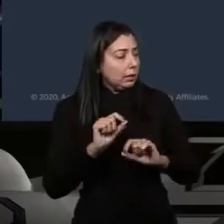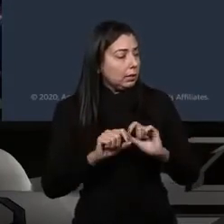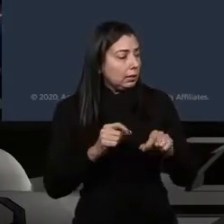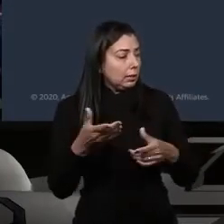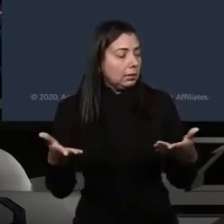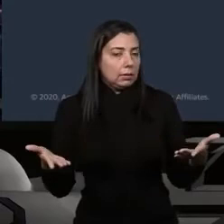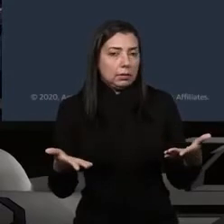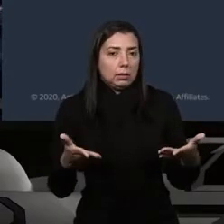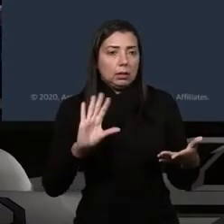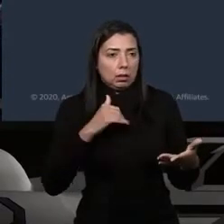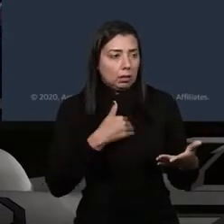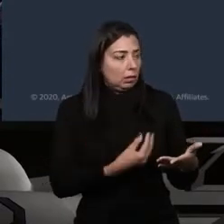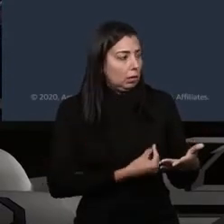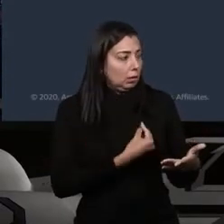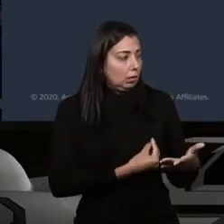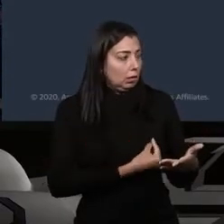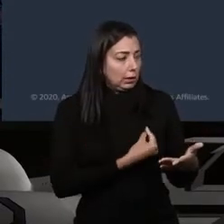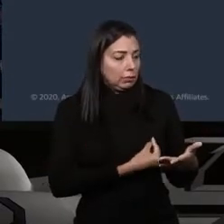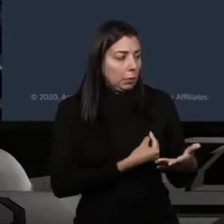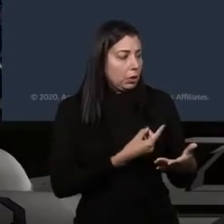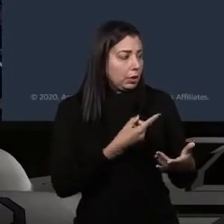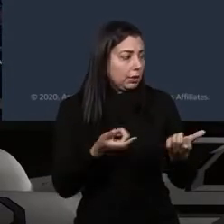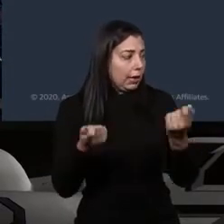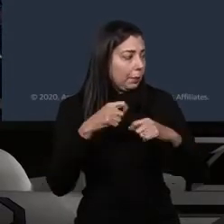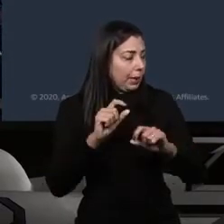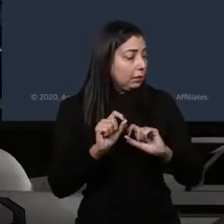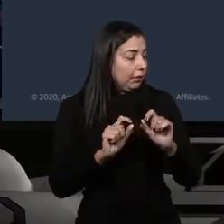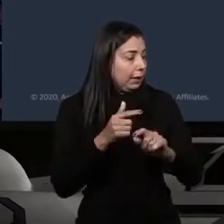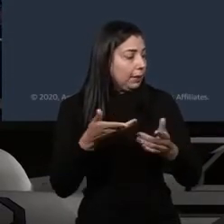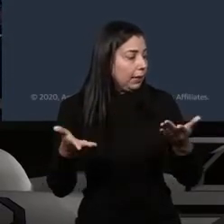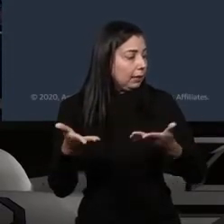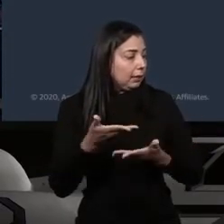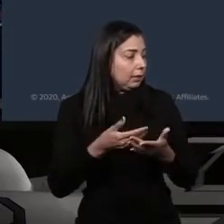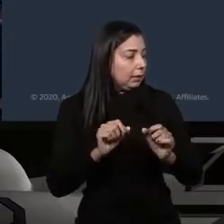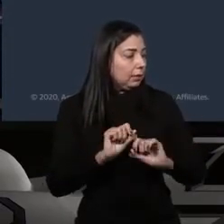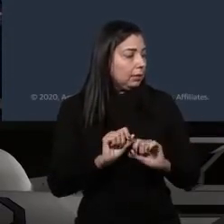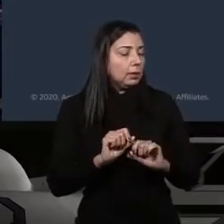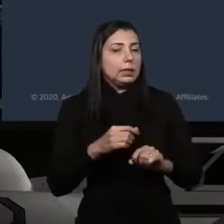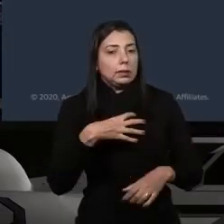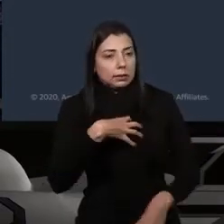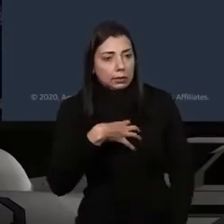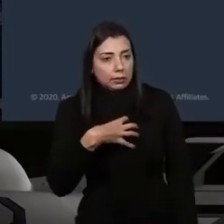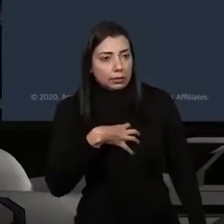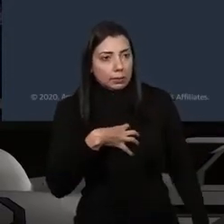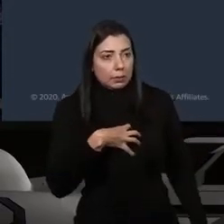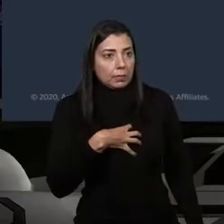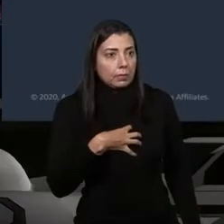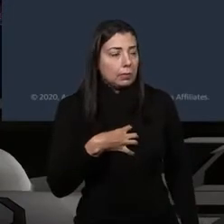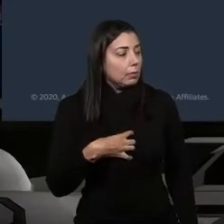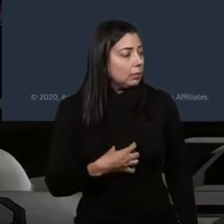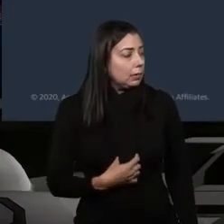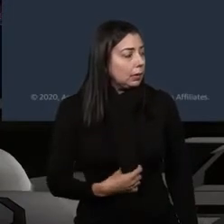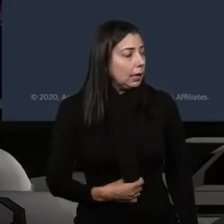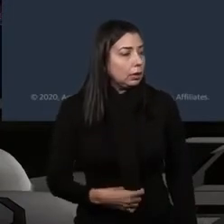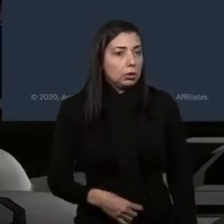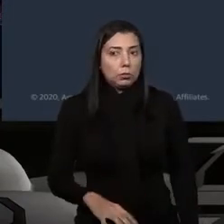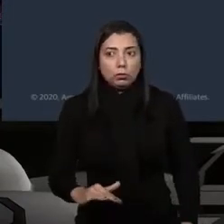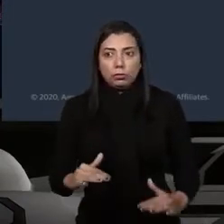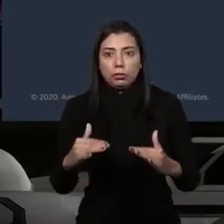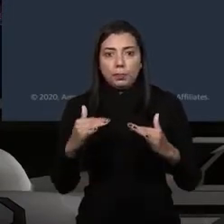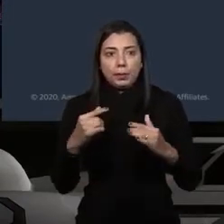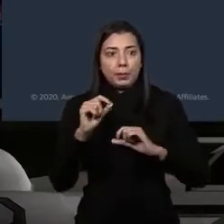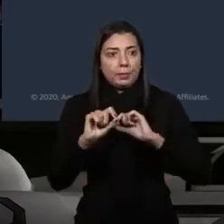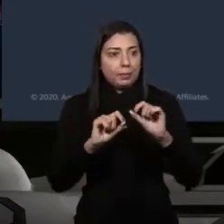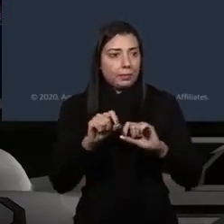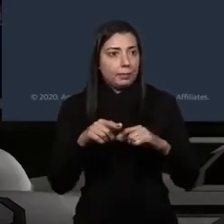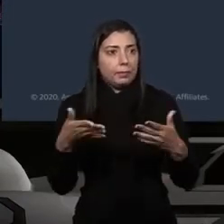processos da nossa vida, né? E o senso de urgência foi fundamental nesse sentido. Então, velocidade é